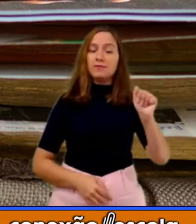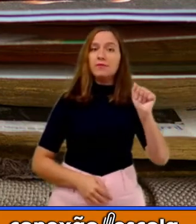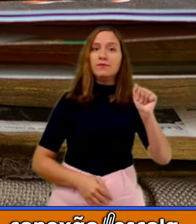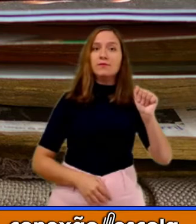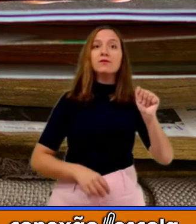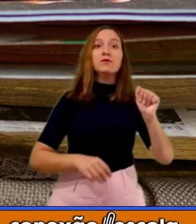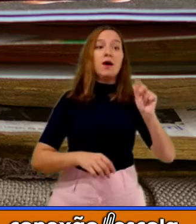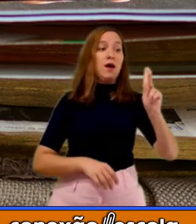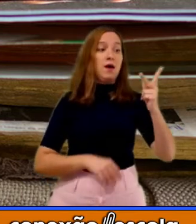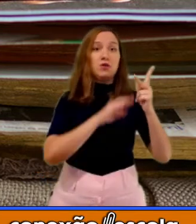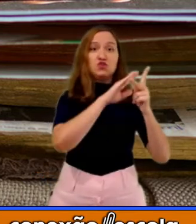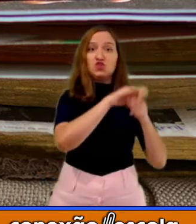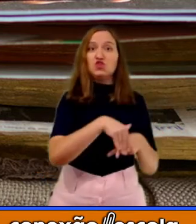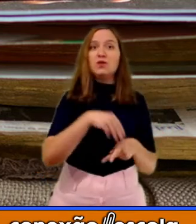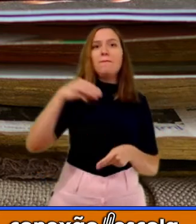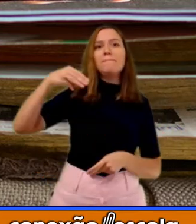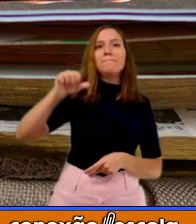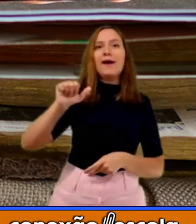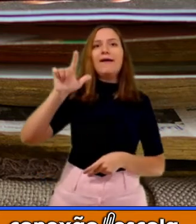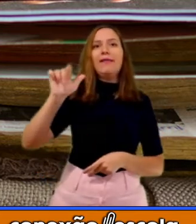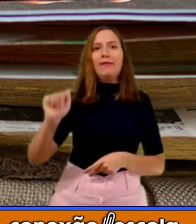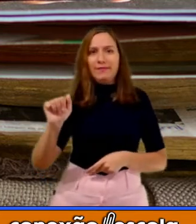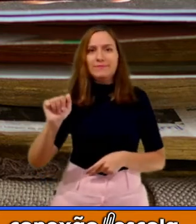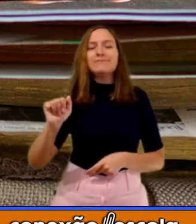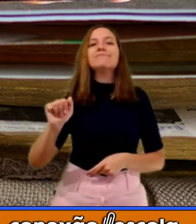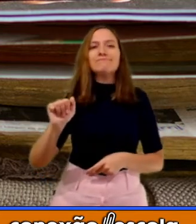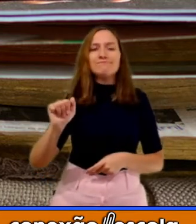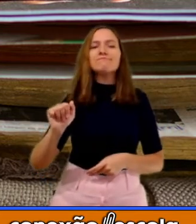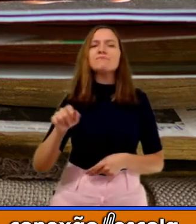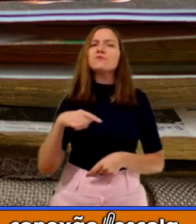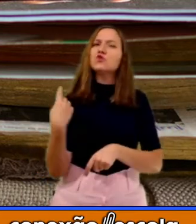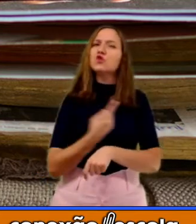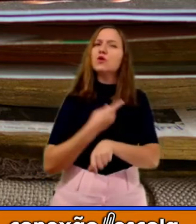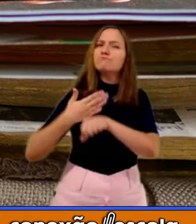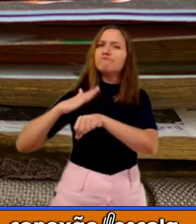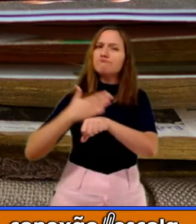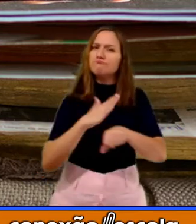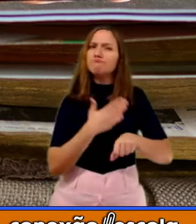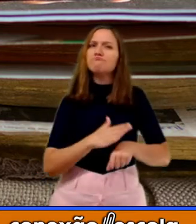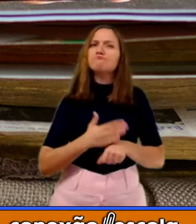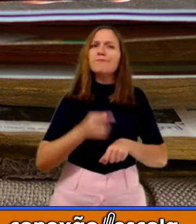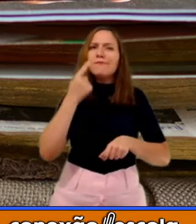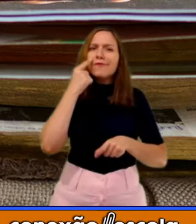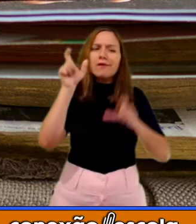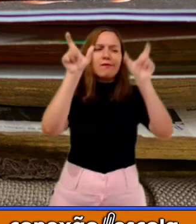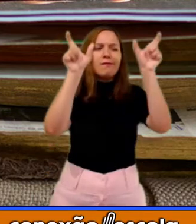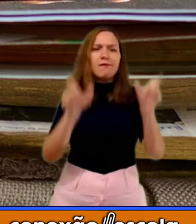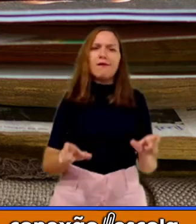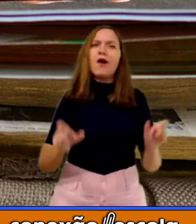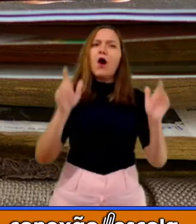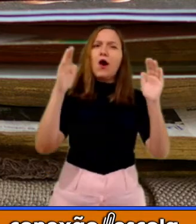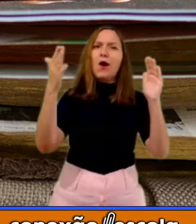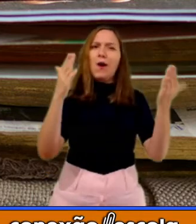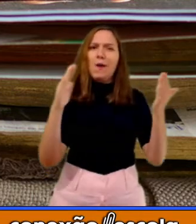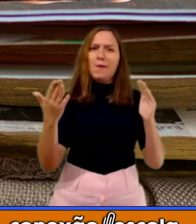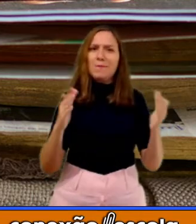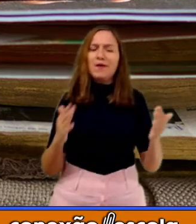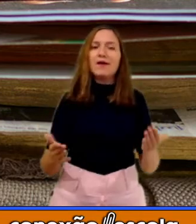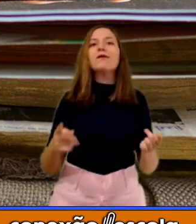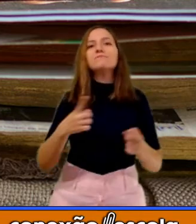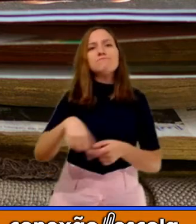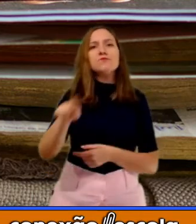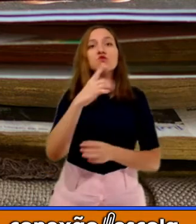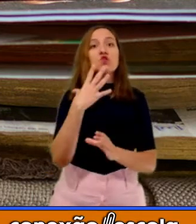ela vai ficar mala. Nesse exercício que nós fazemos aqui, vamos, falem